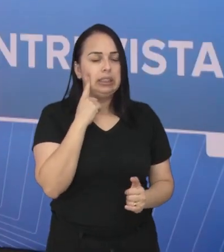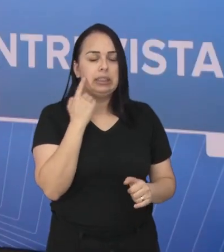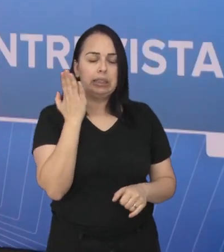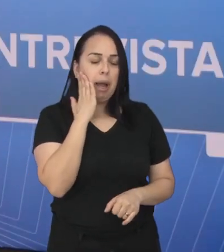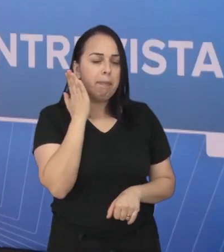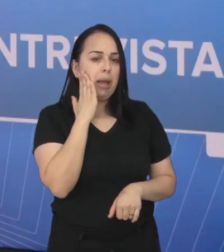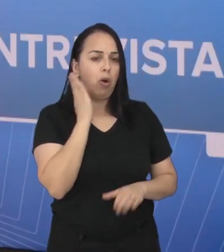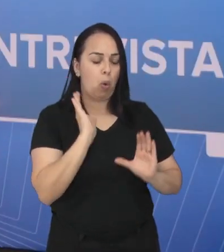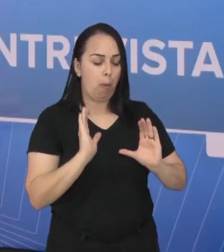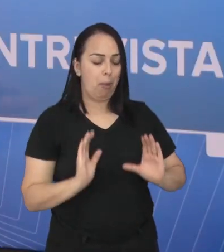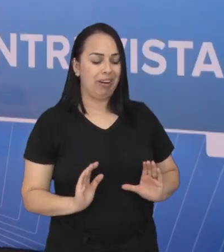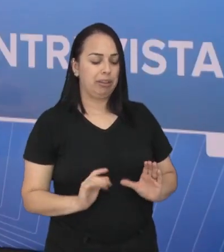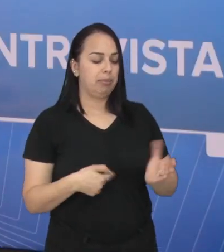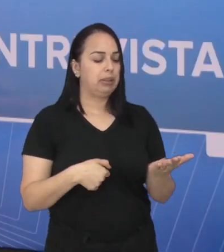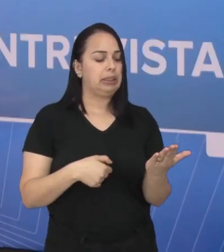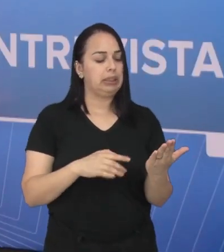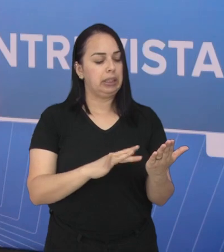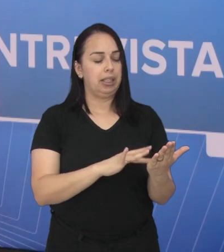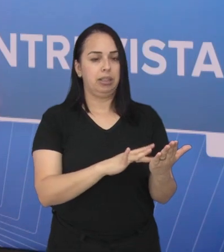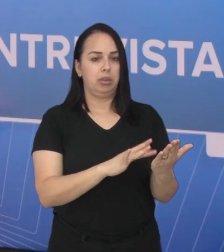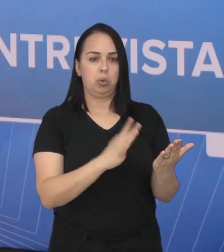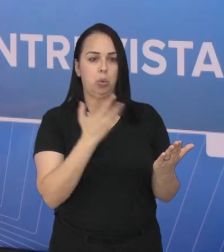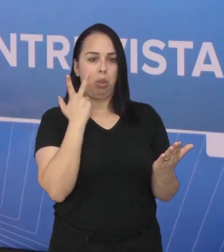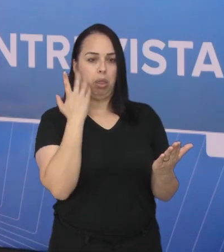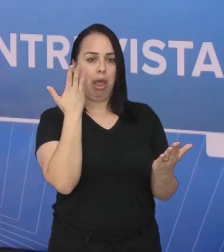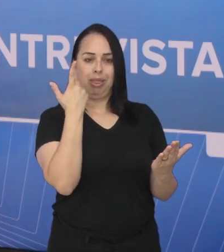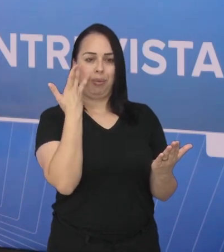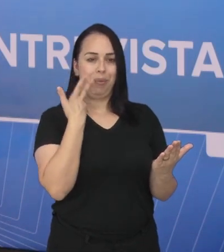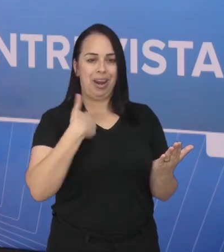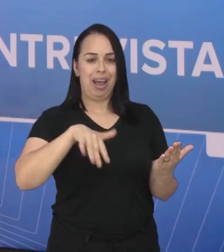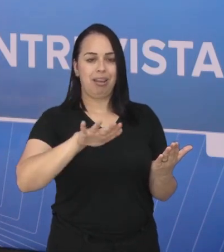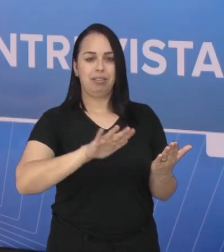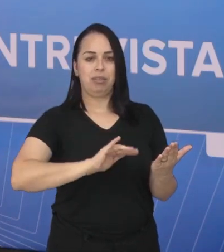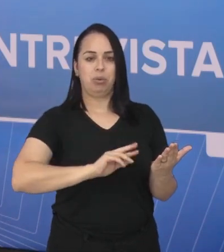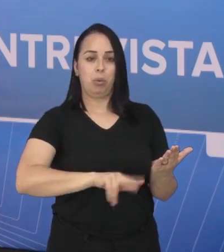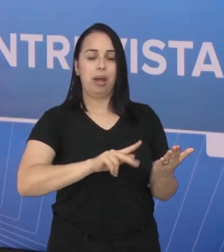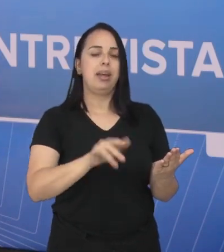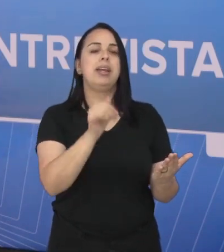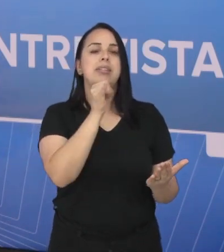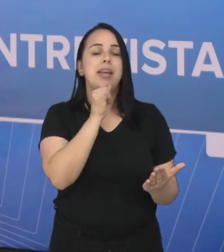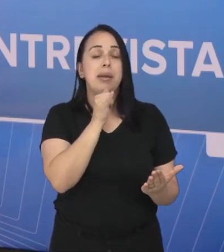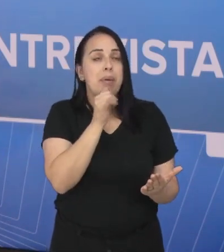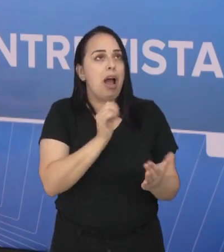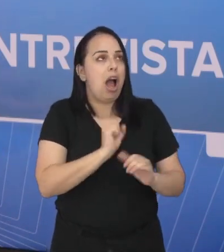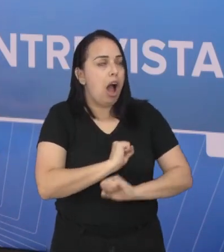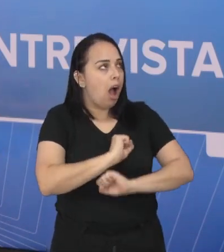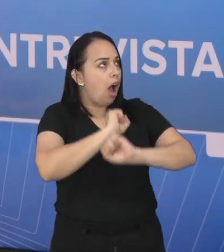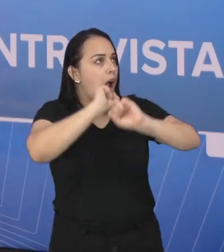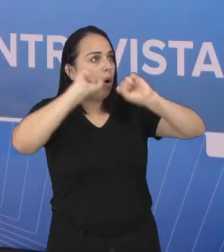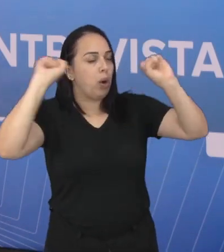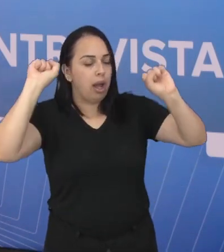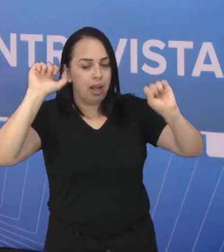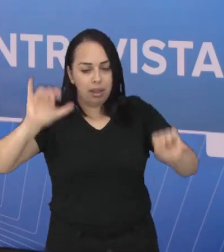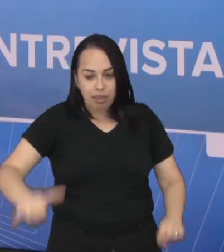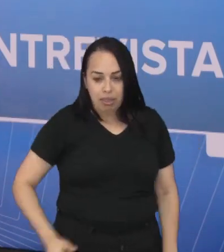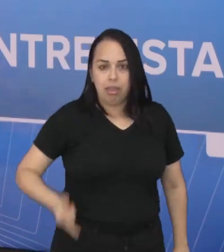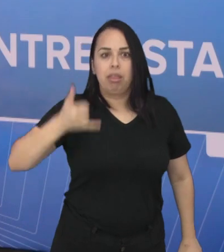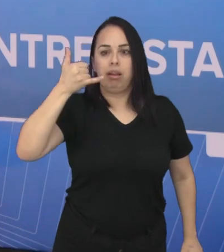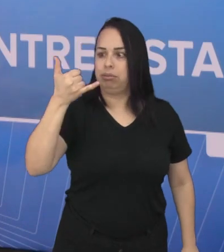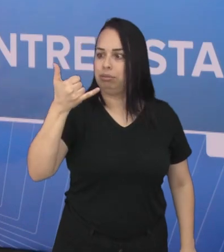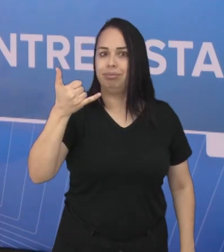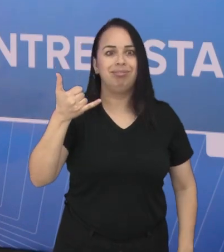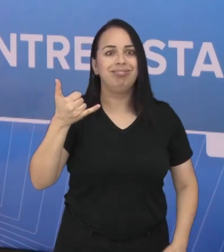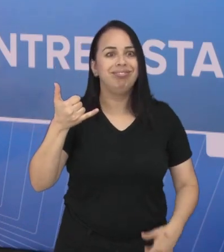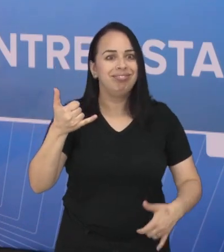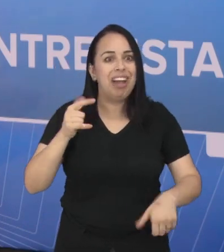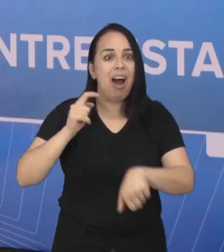comportamento. Não é natural ou não é desejável que ao acordar, a primeira coisa que a pessoa faça é pegar o